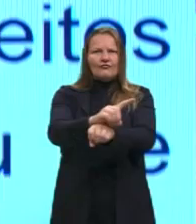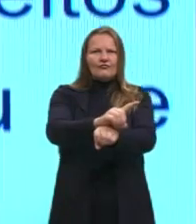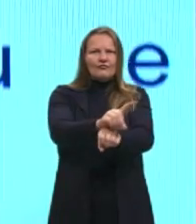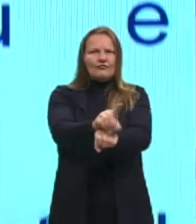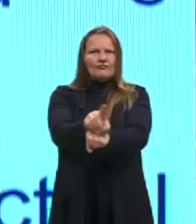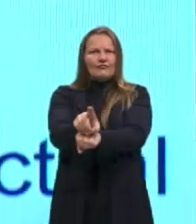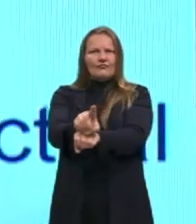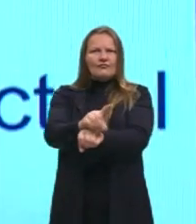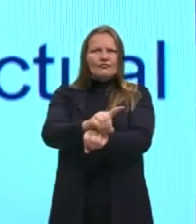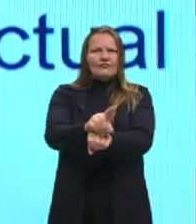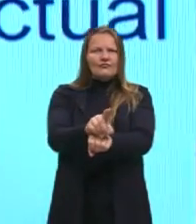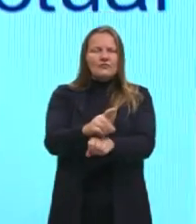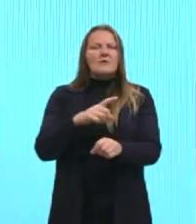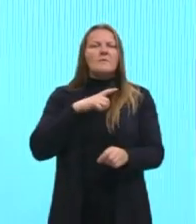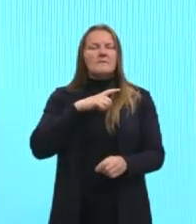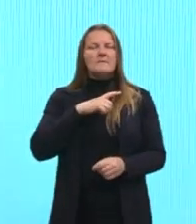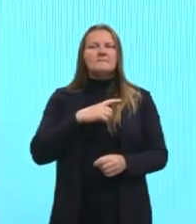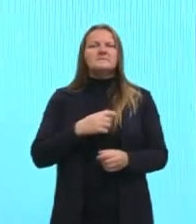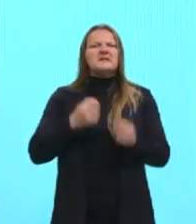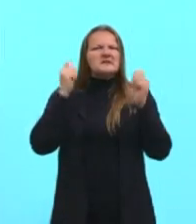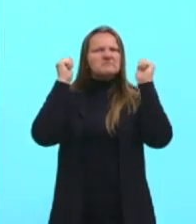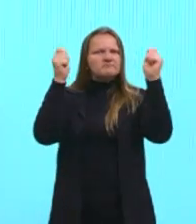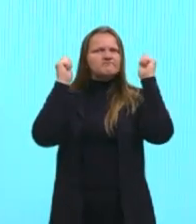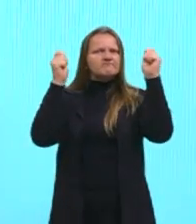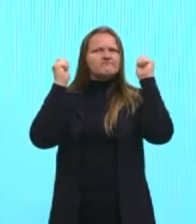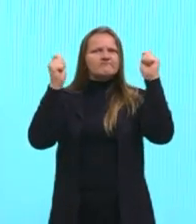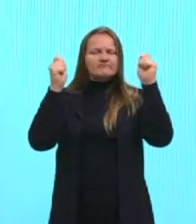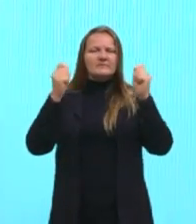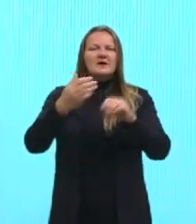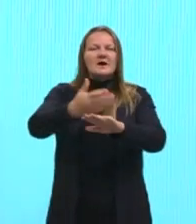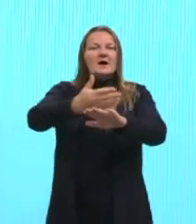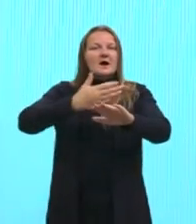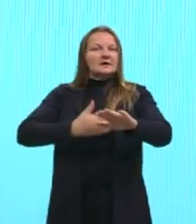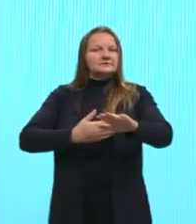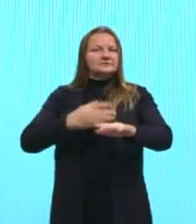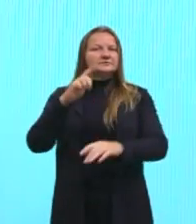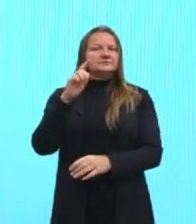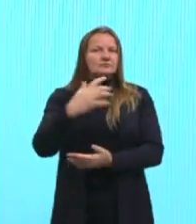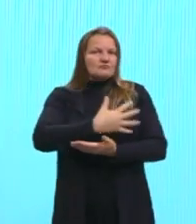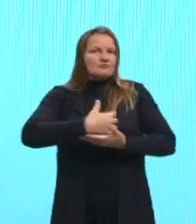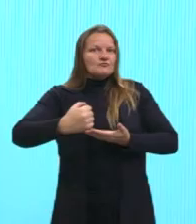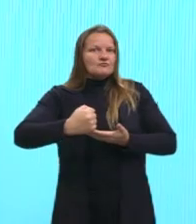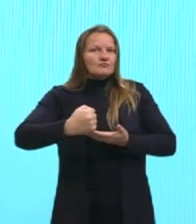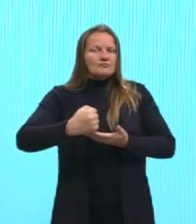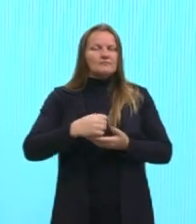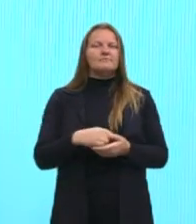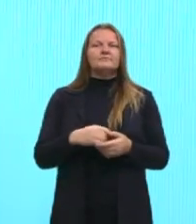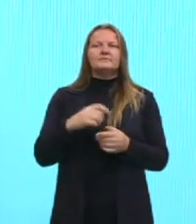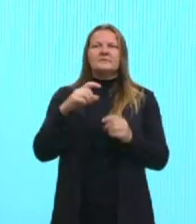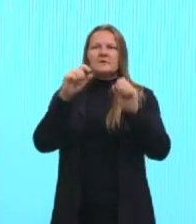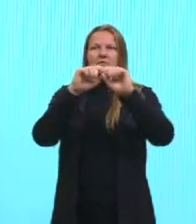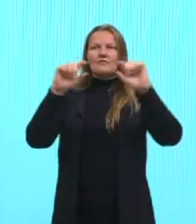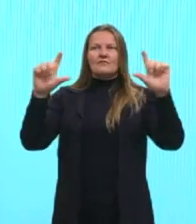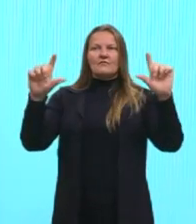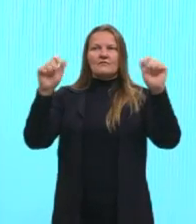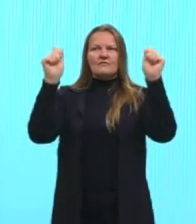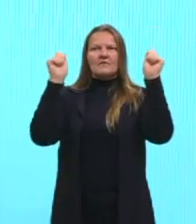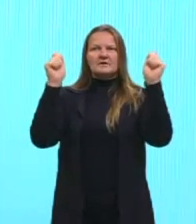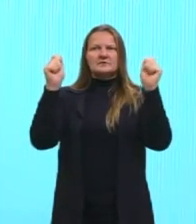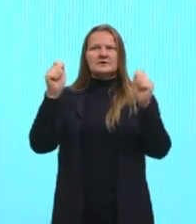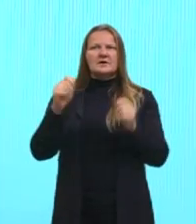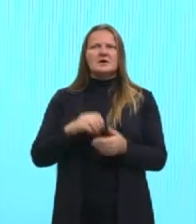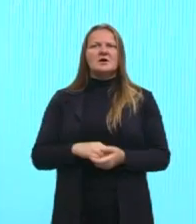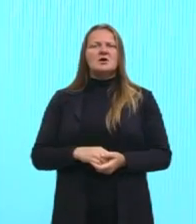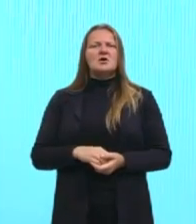uma parte dos protestos que eram feitos antes do golpe. E aí, uma faixa dizendo, o Brasil não